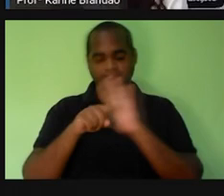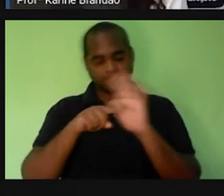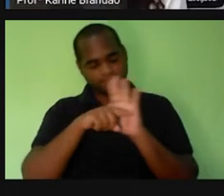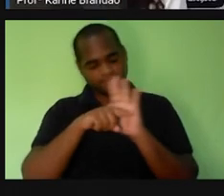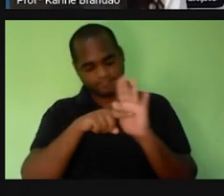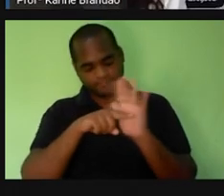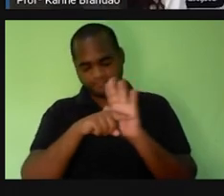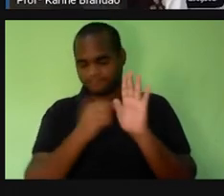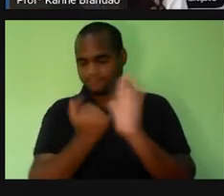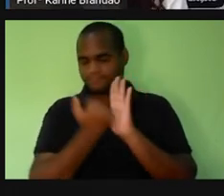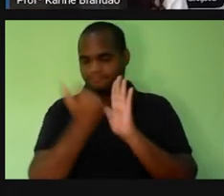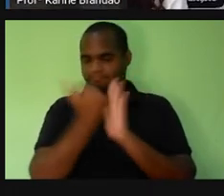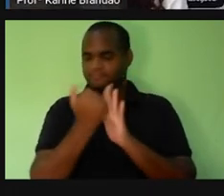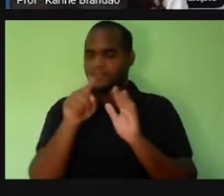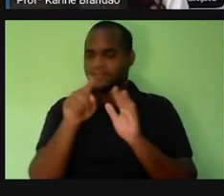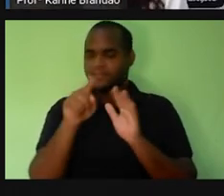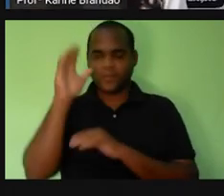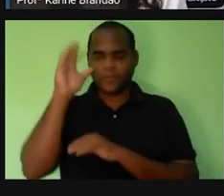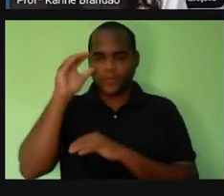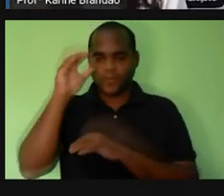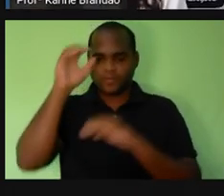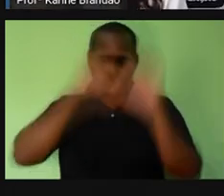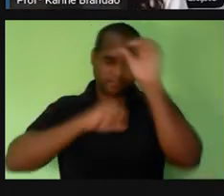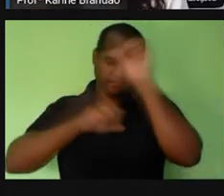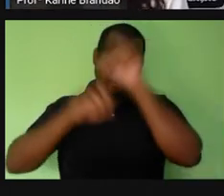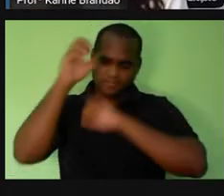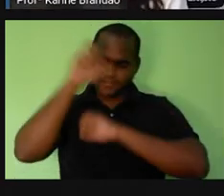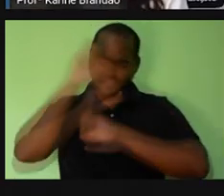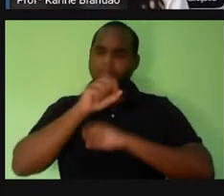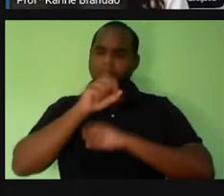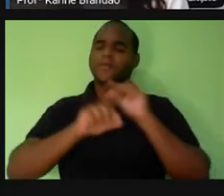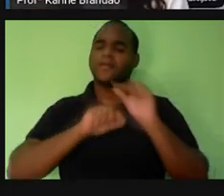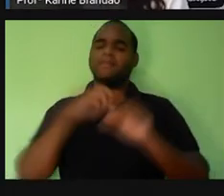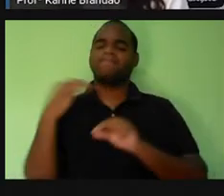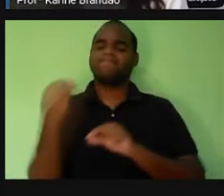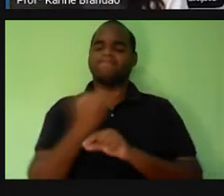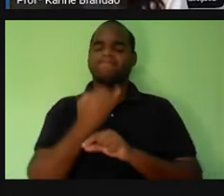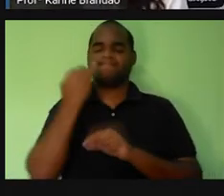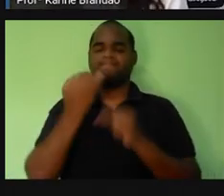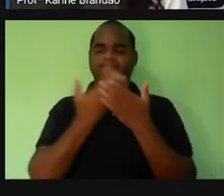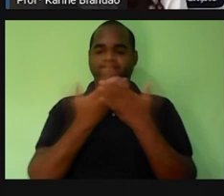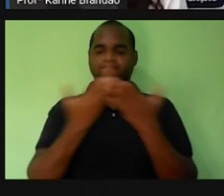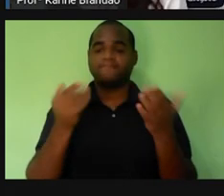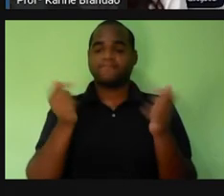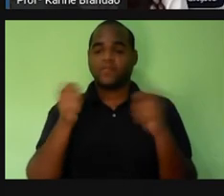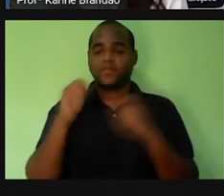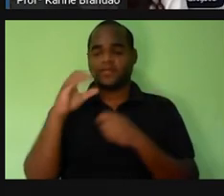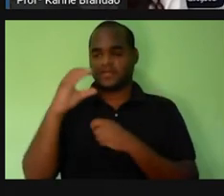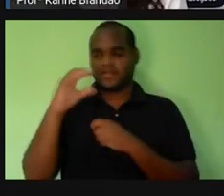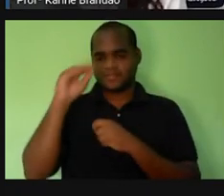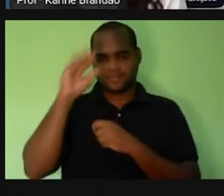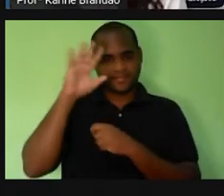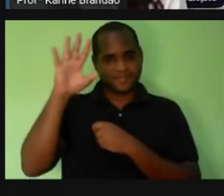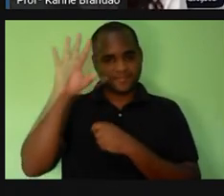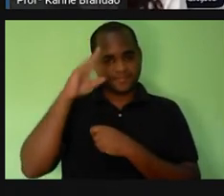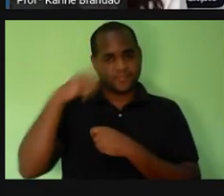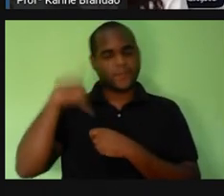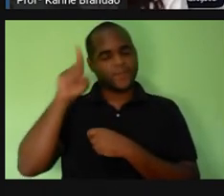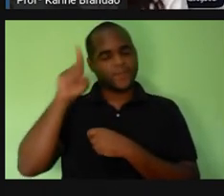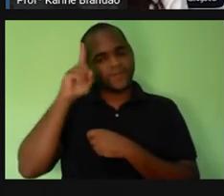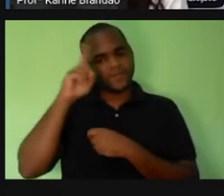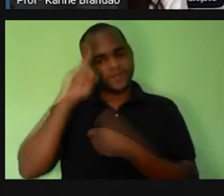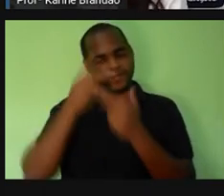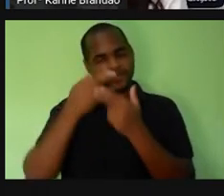mais e tenham a curiosidade. Porque a curiosidade é essencial para pensar a ciência, para pensar o nosso dia a dia e